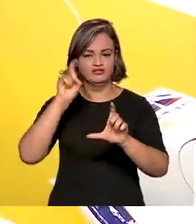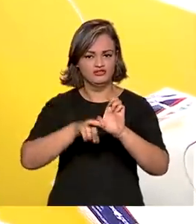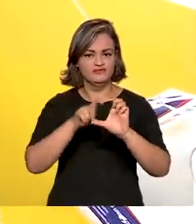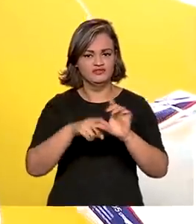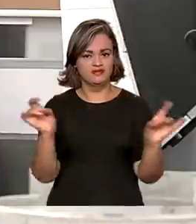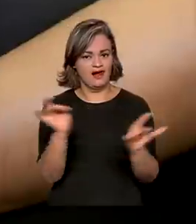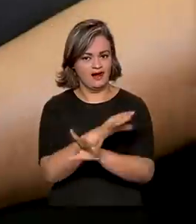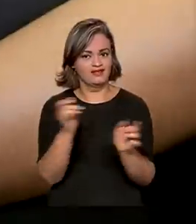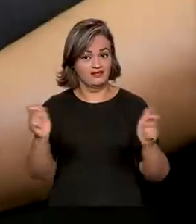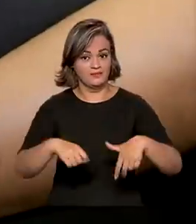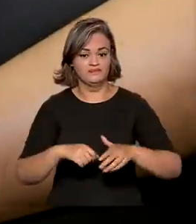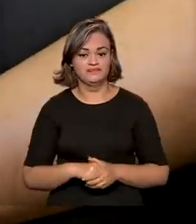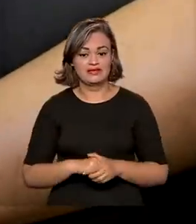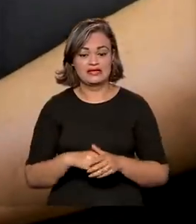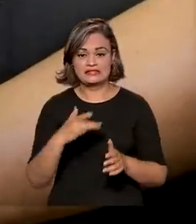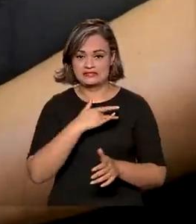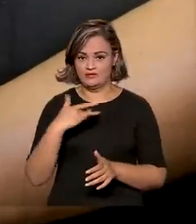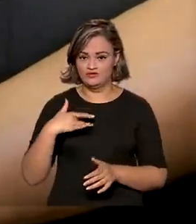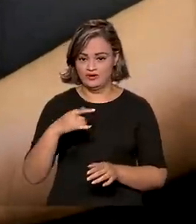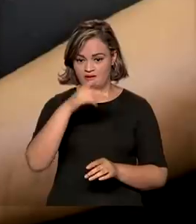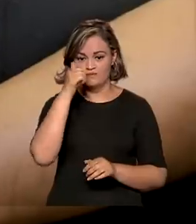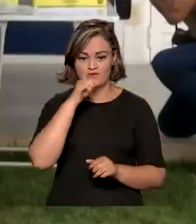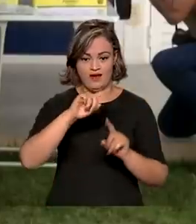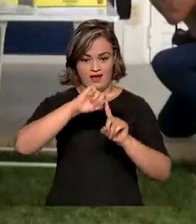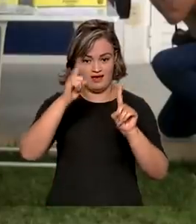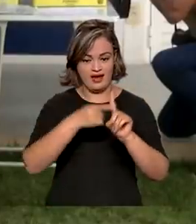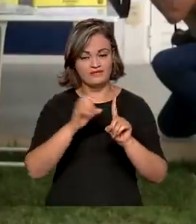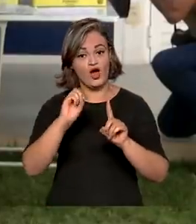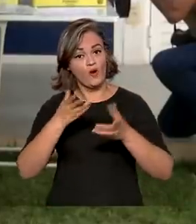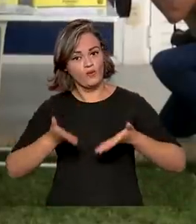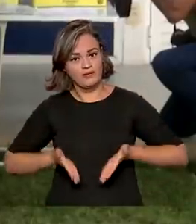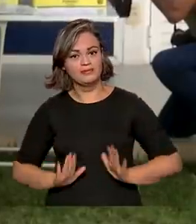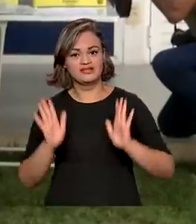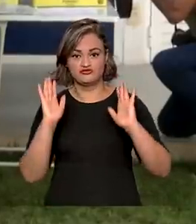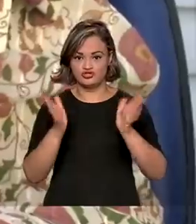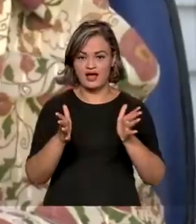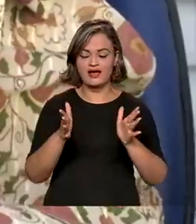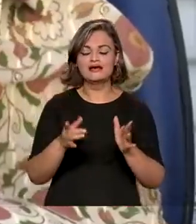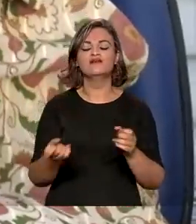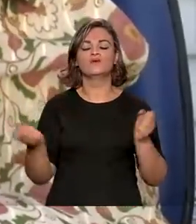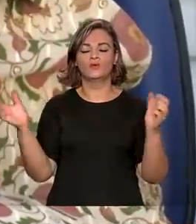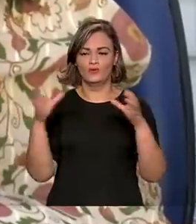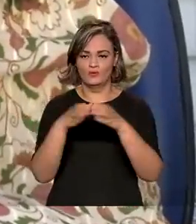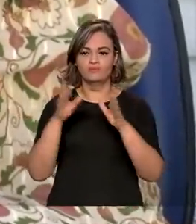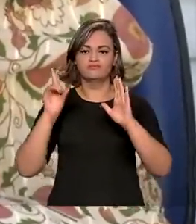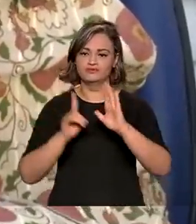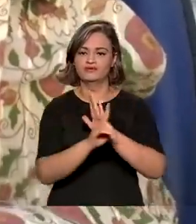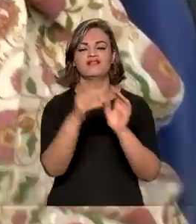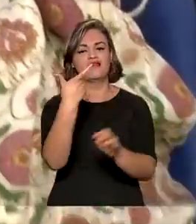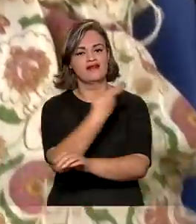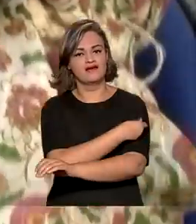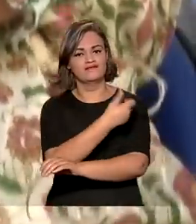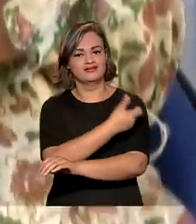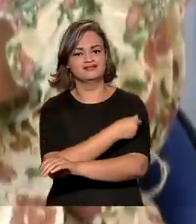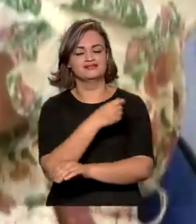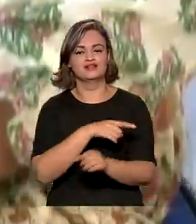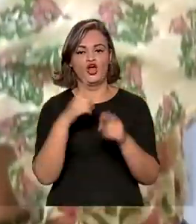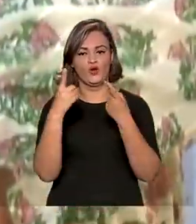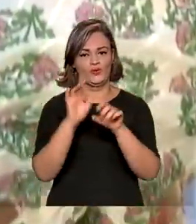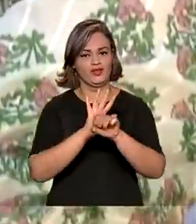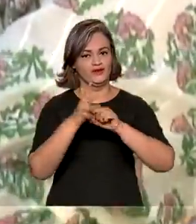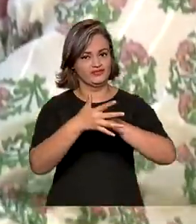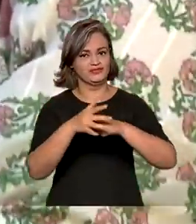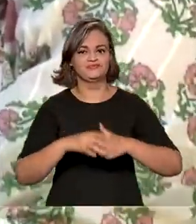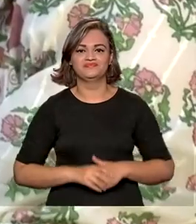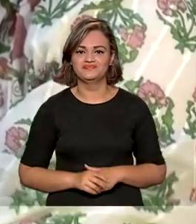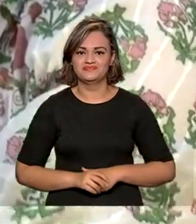dívidas. Na saúde, grávidas e mulheres que acabaram de ter bebê voltam ao grupo prioritário para receber a vacina contra a